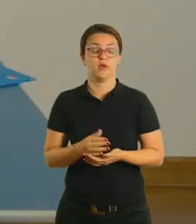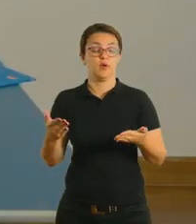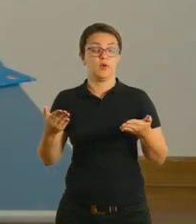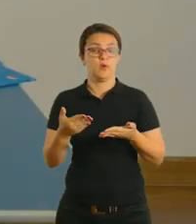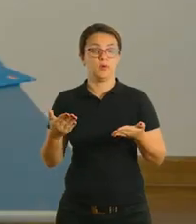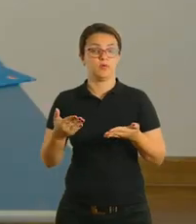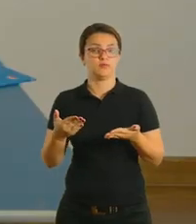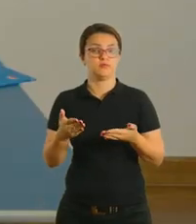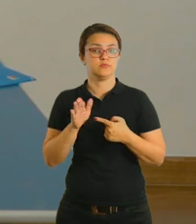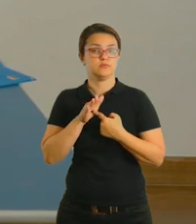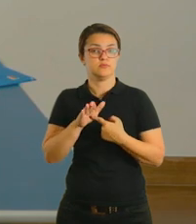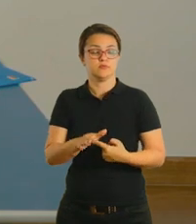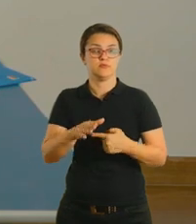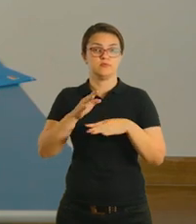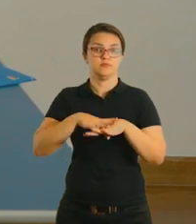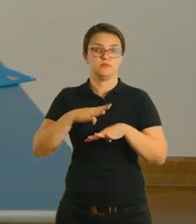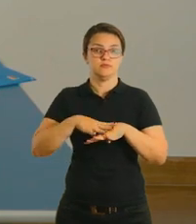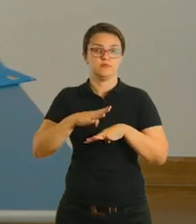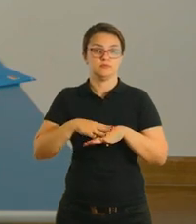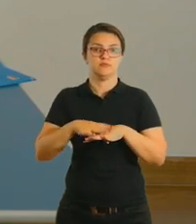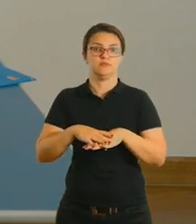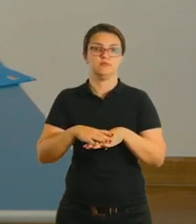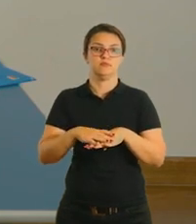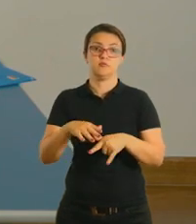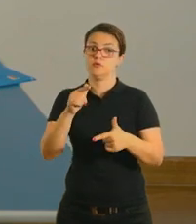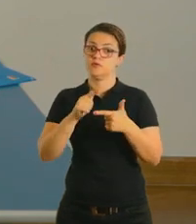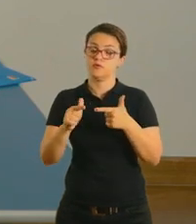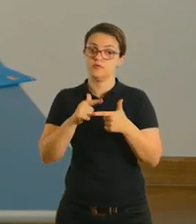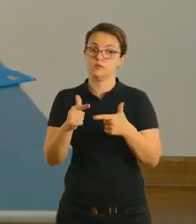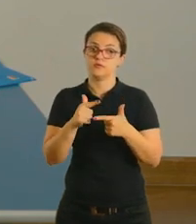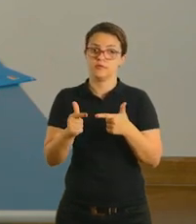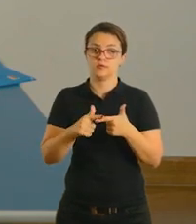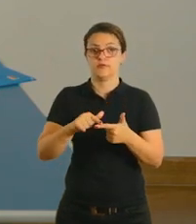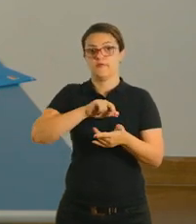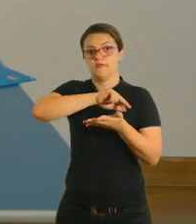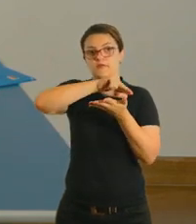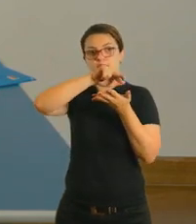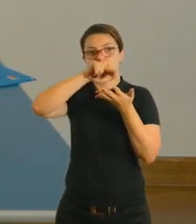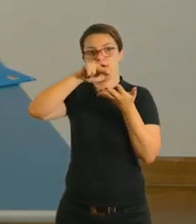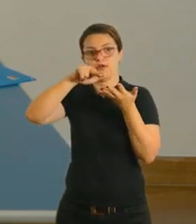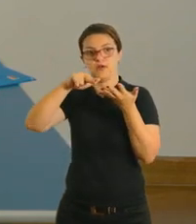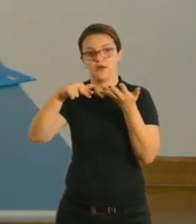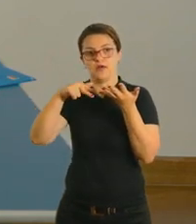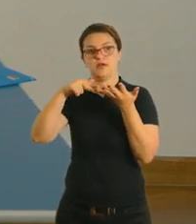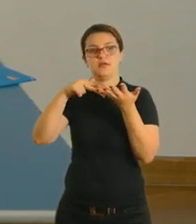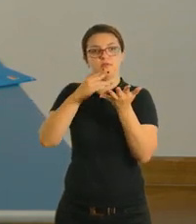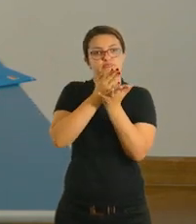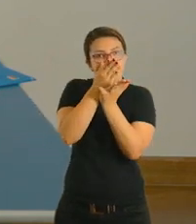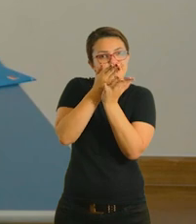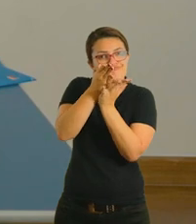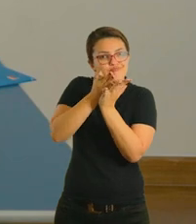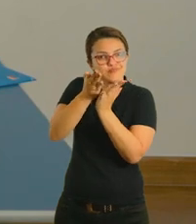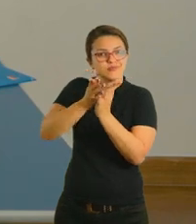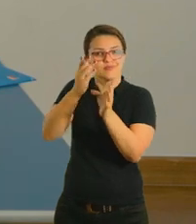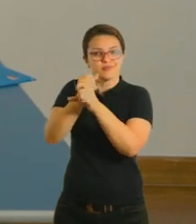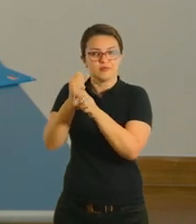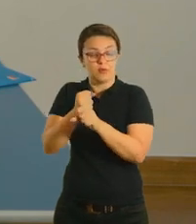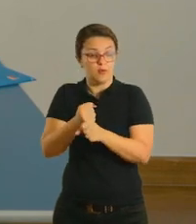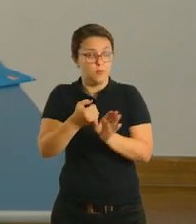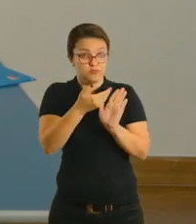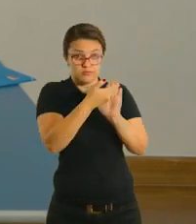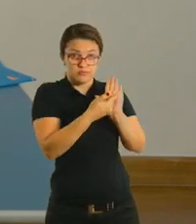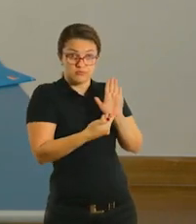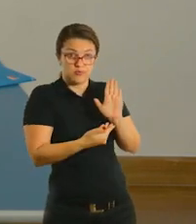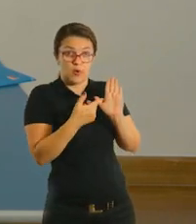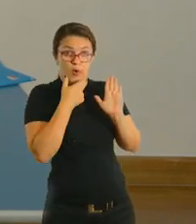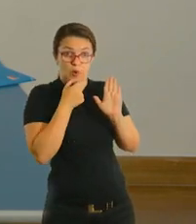vocês hoje uma atividade que é uma situação problema com várias possibilidades de soma. Presta atenção